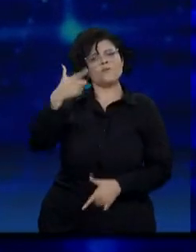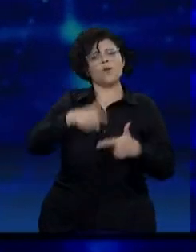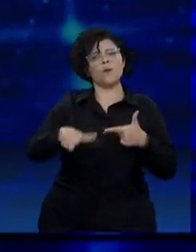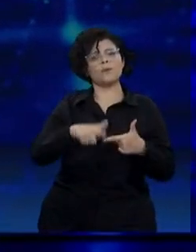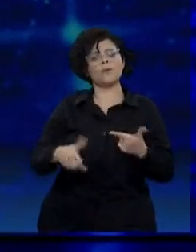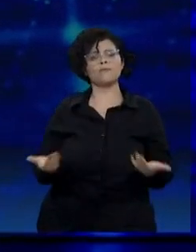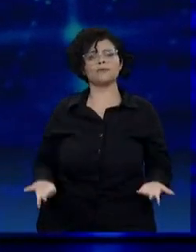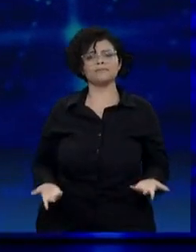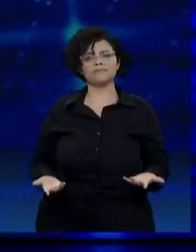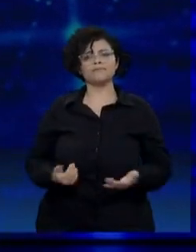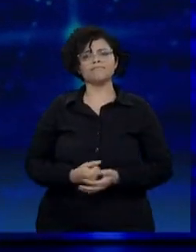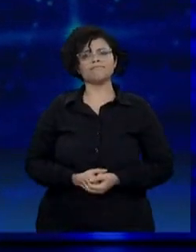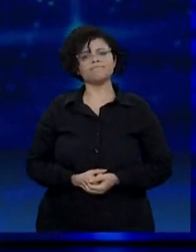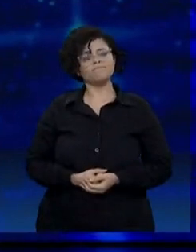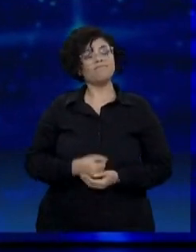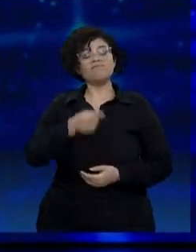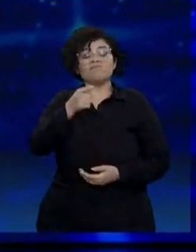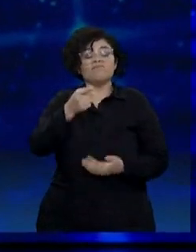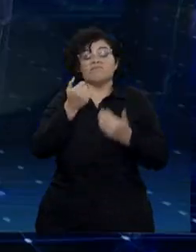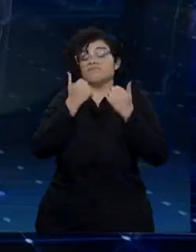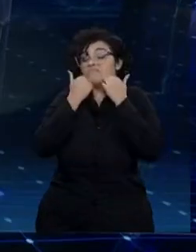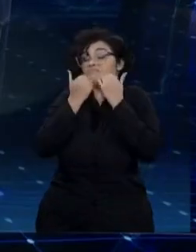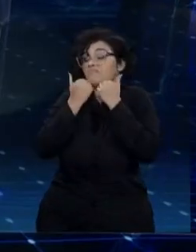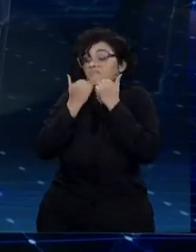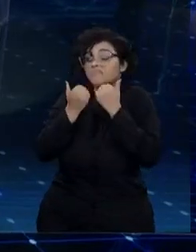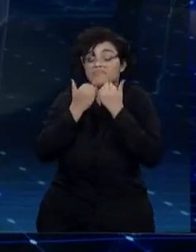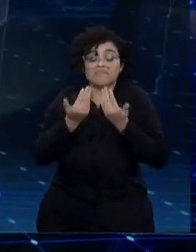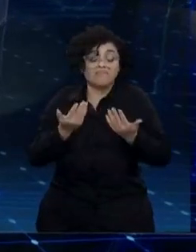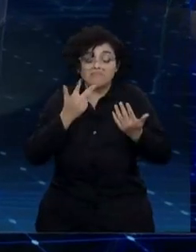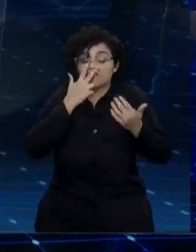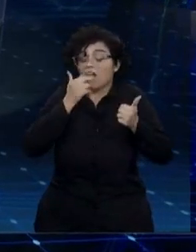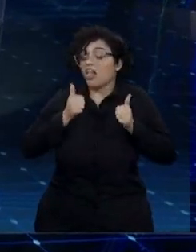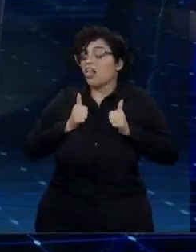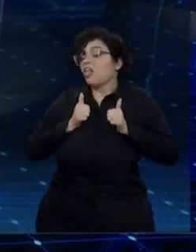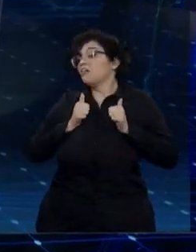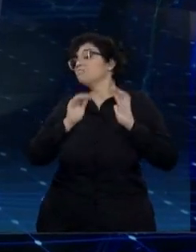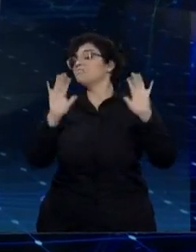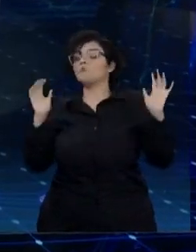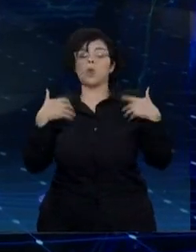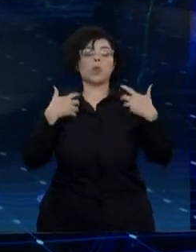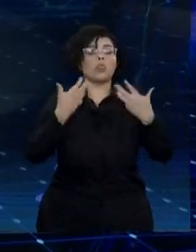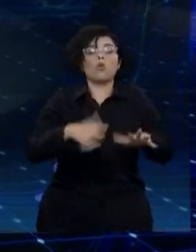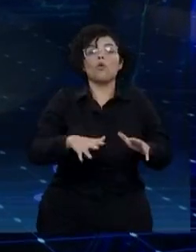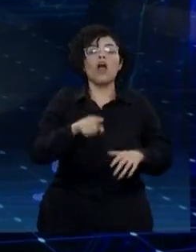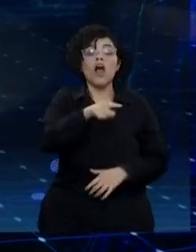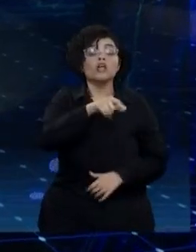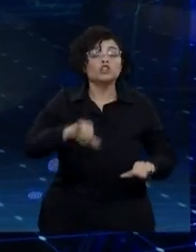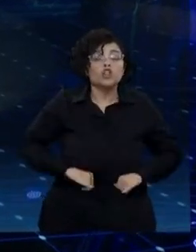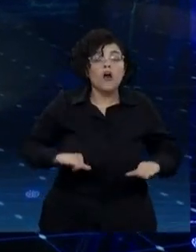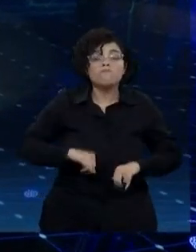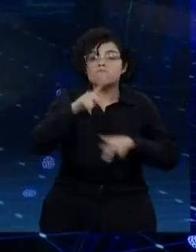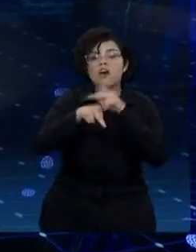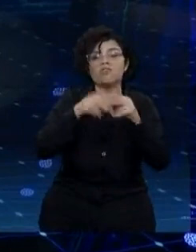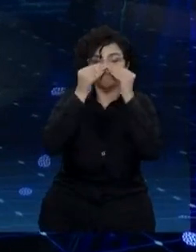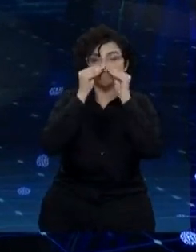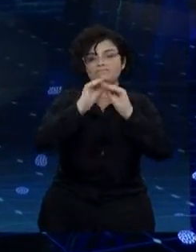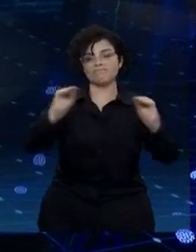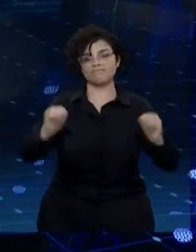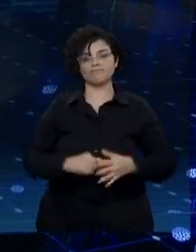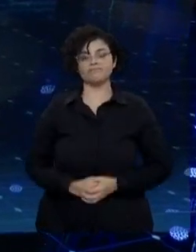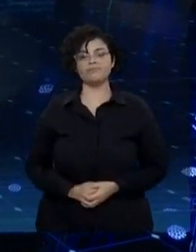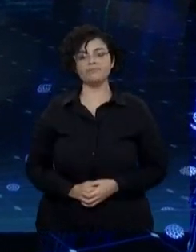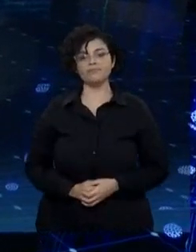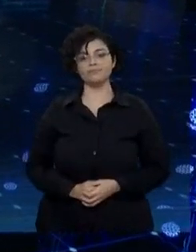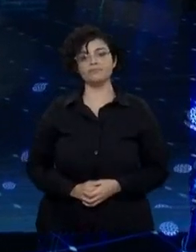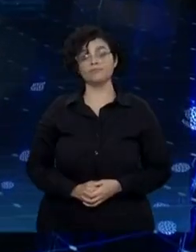certamente, você não quis resolver, porque você não quis entender o sofrimento do povo. É, senhor